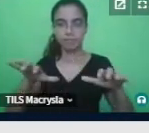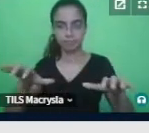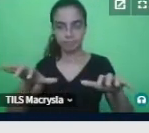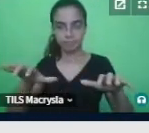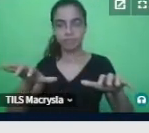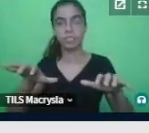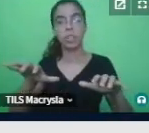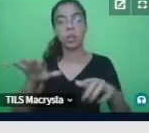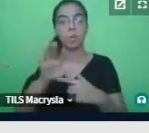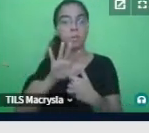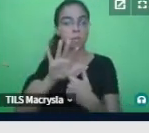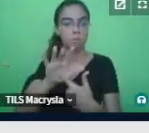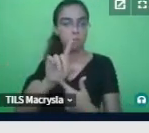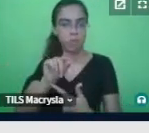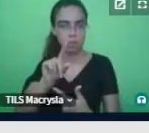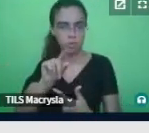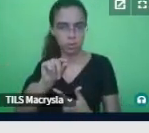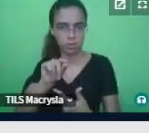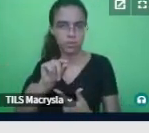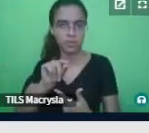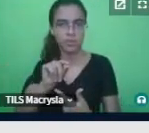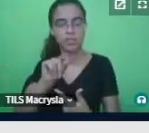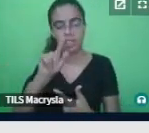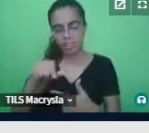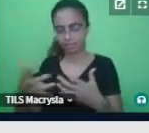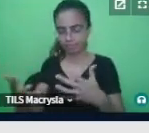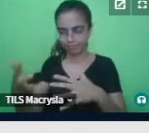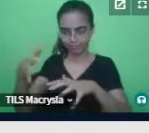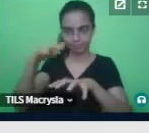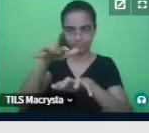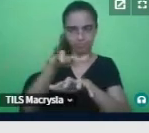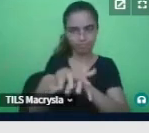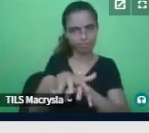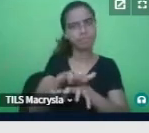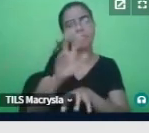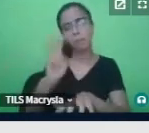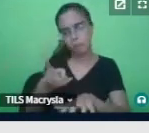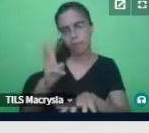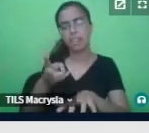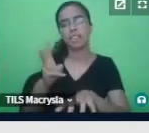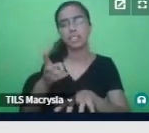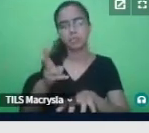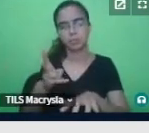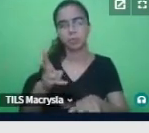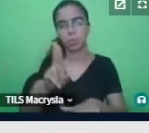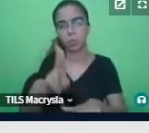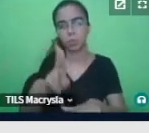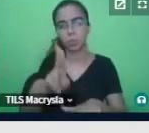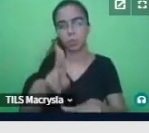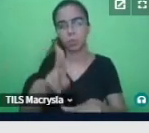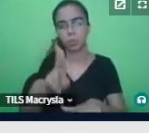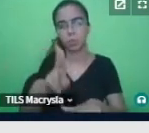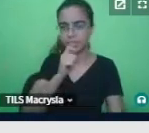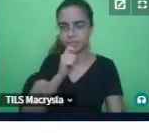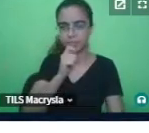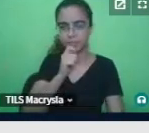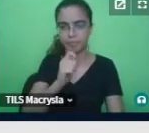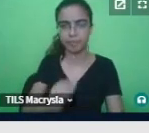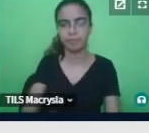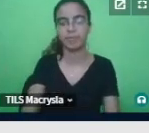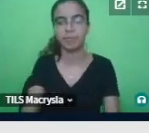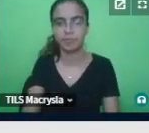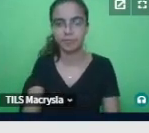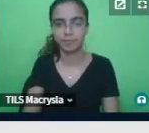Bachmann, eles estão em constante integração, constante interação, tá, eles estão separados aqui por uma questão descritiva.